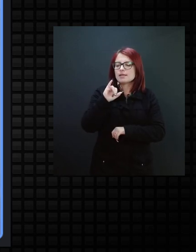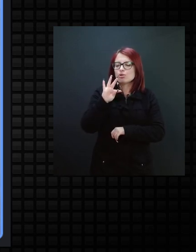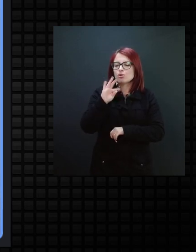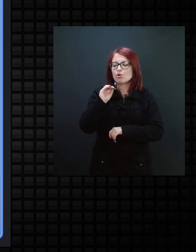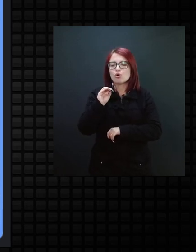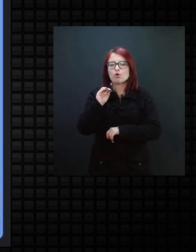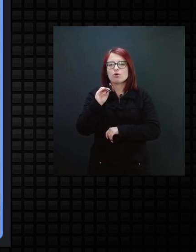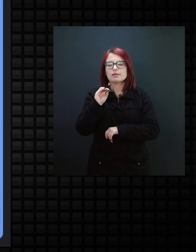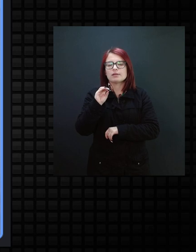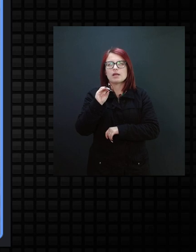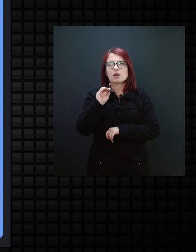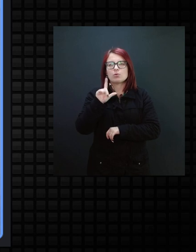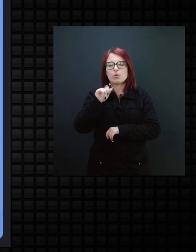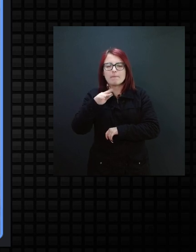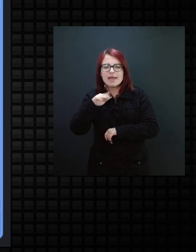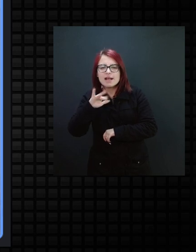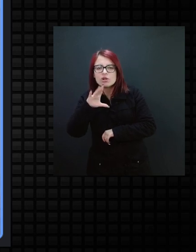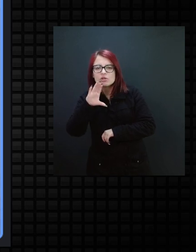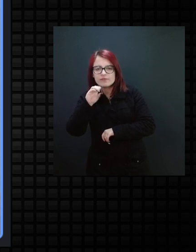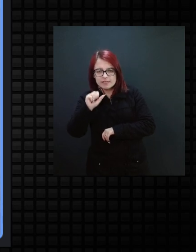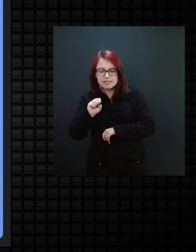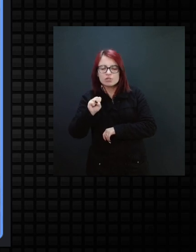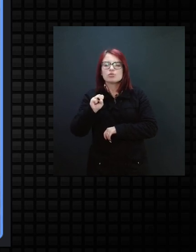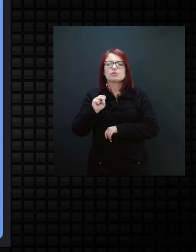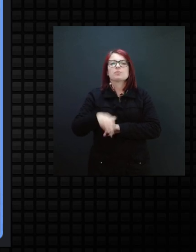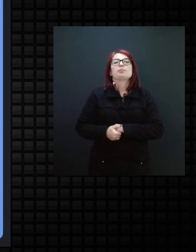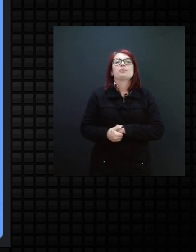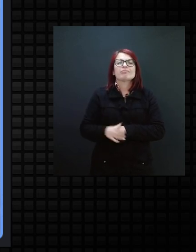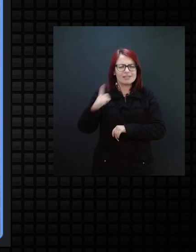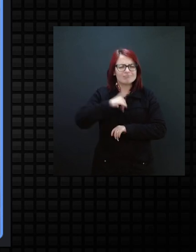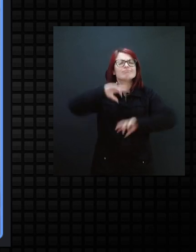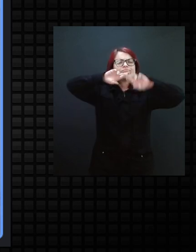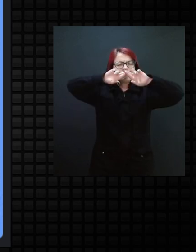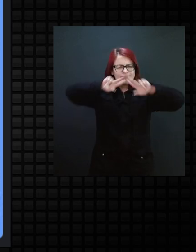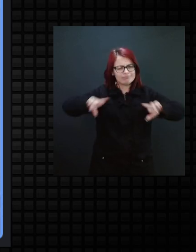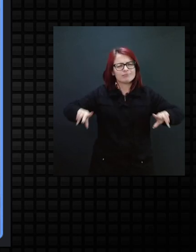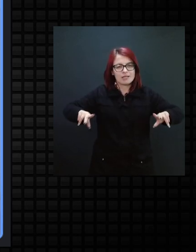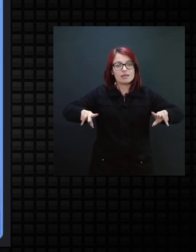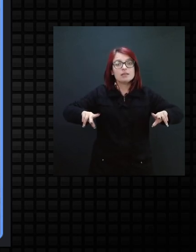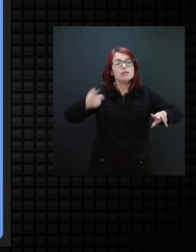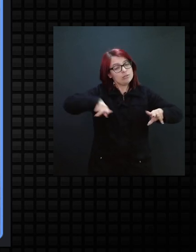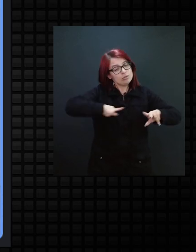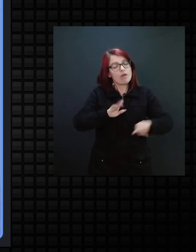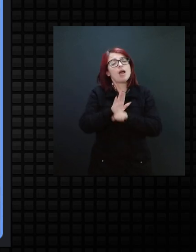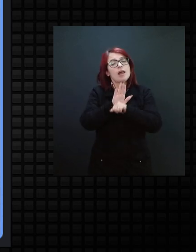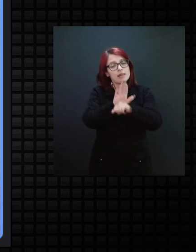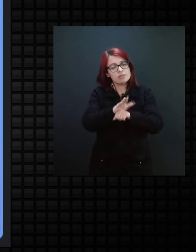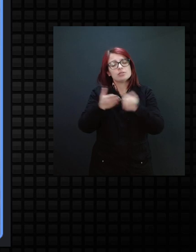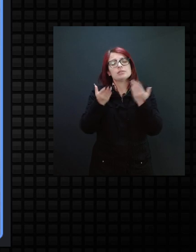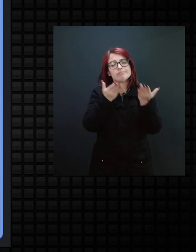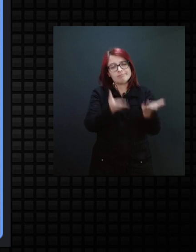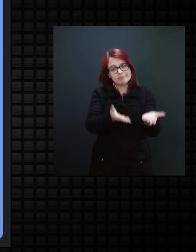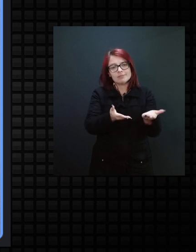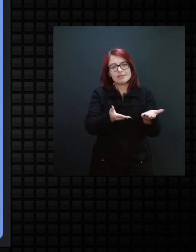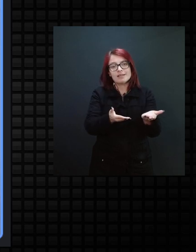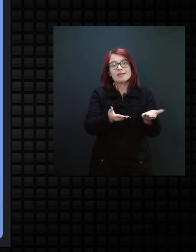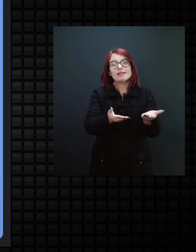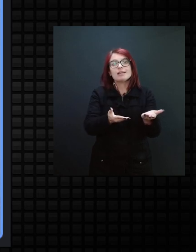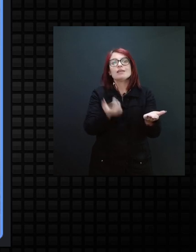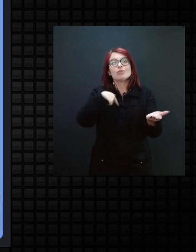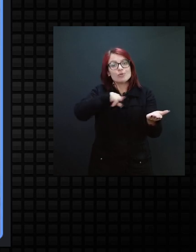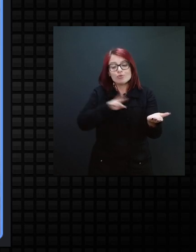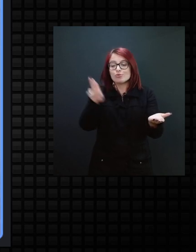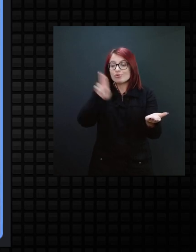citomegalovírus, então, este é um alunado, todos que são atendidos pela abordagem de Van Dyke,